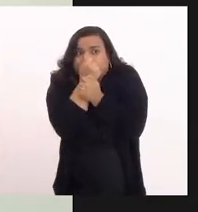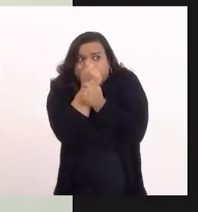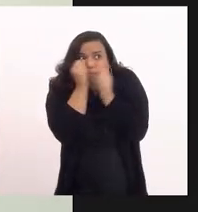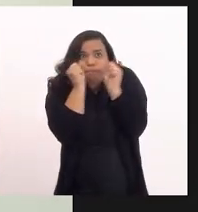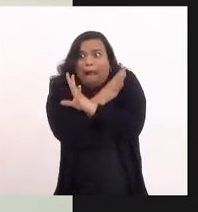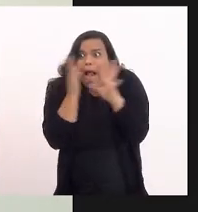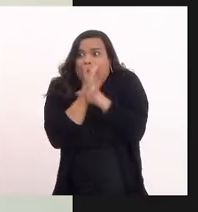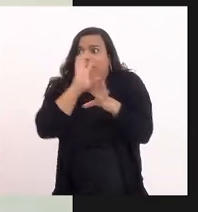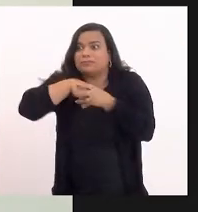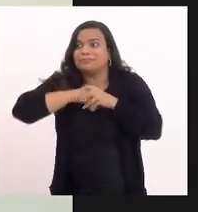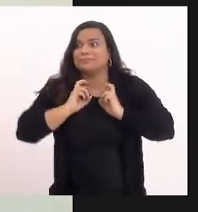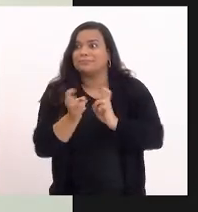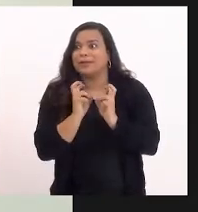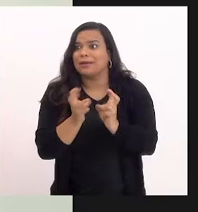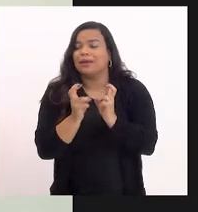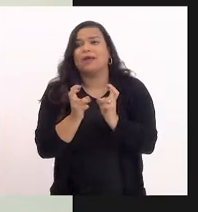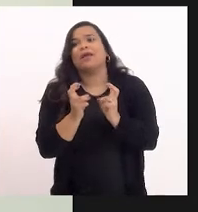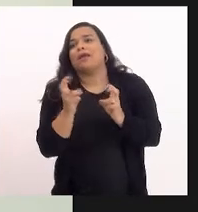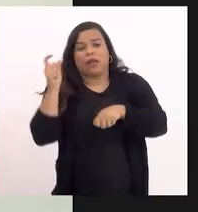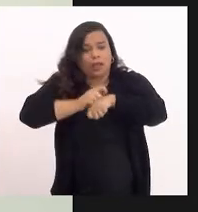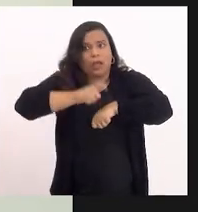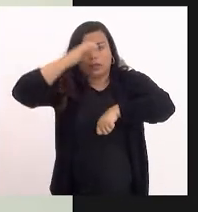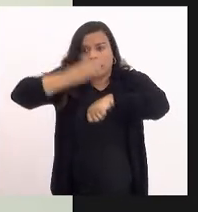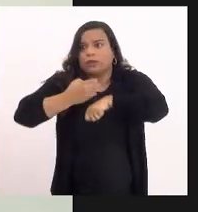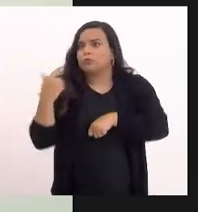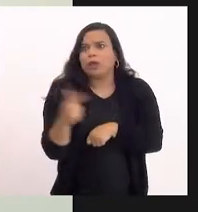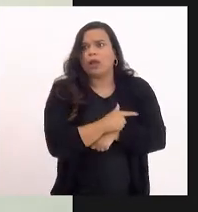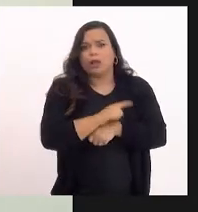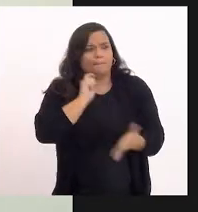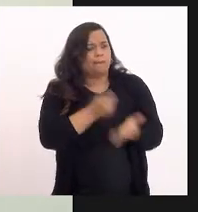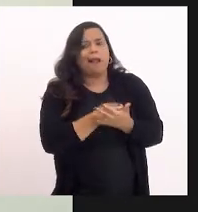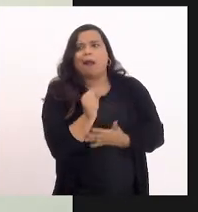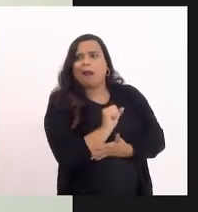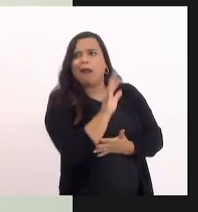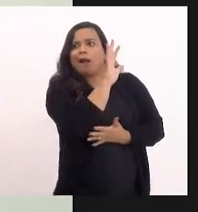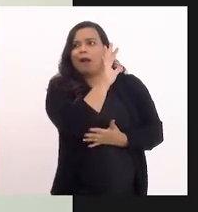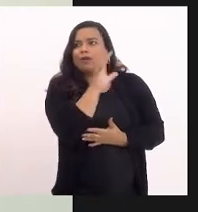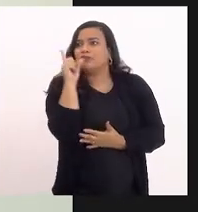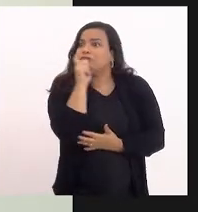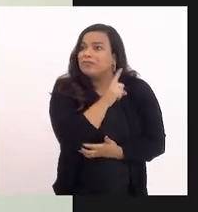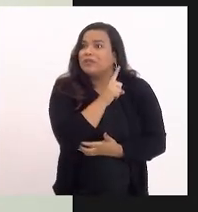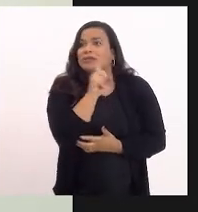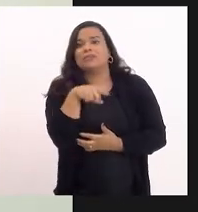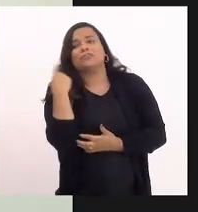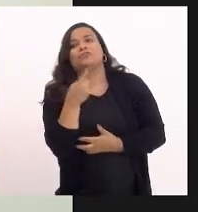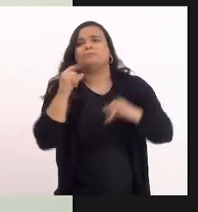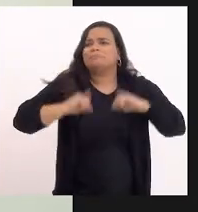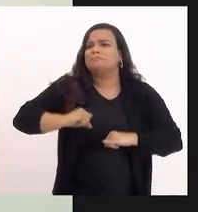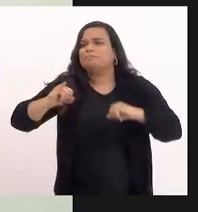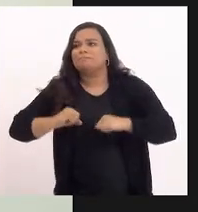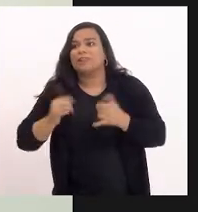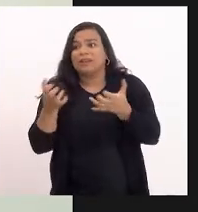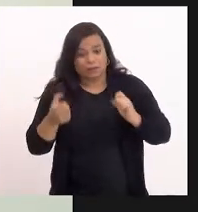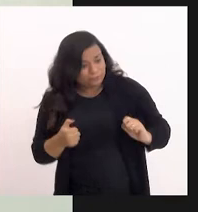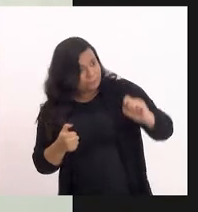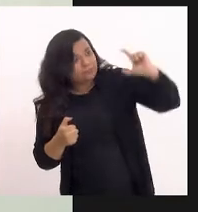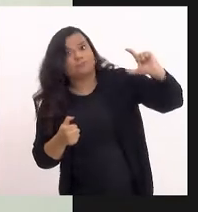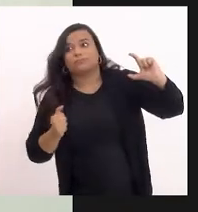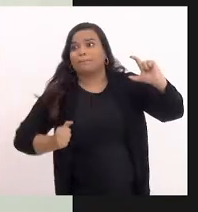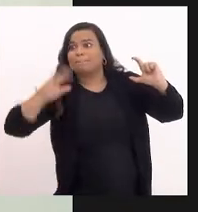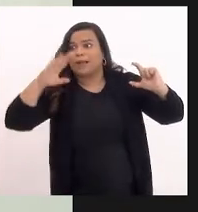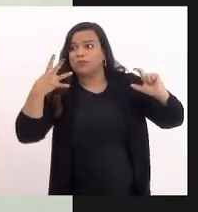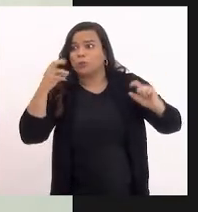pontualidade, a pagar uma tarifa absurda, ainda tendo aí nas nossas cabeças, eu querendo aumentar aí, mais